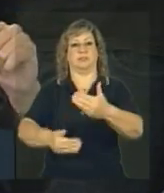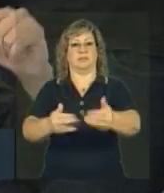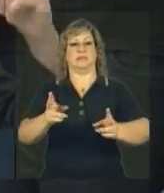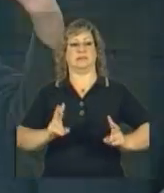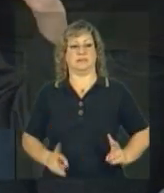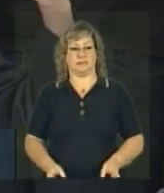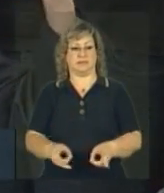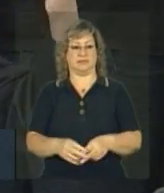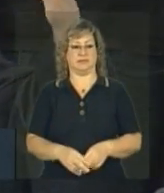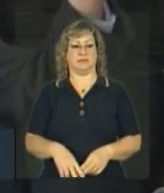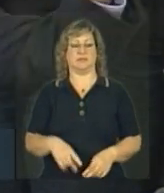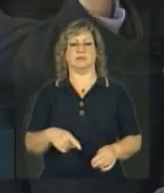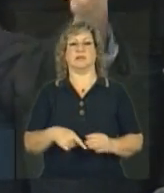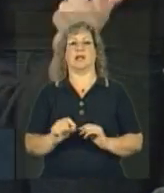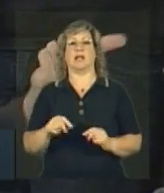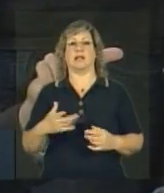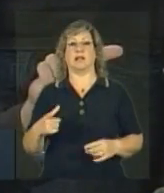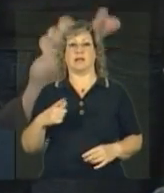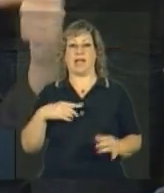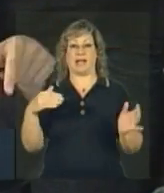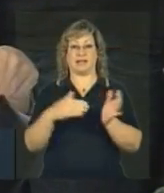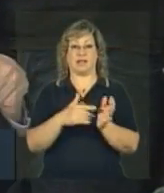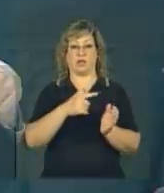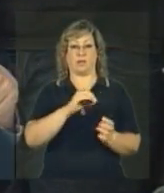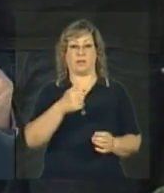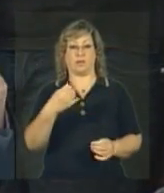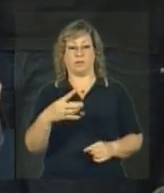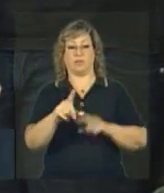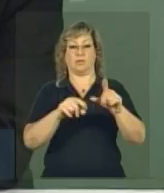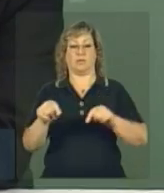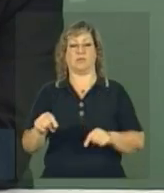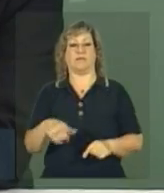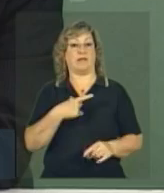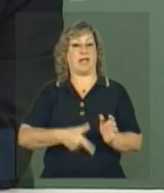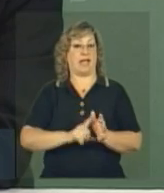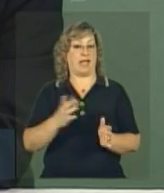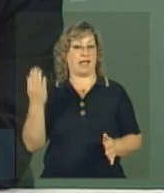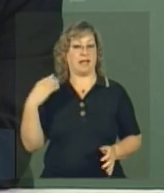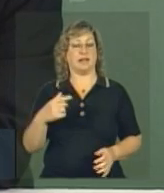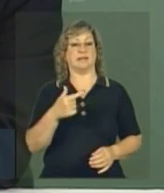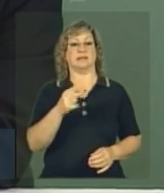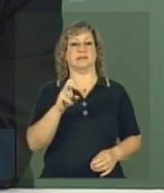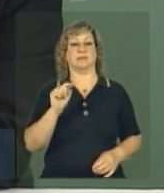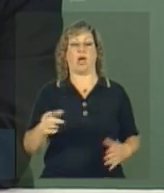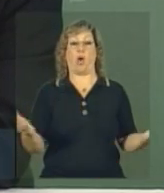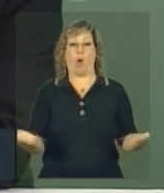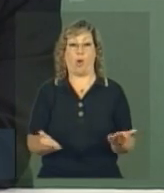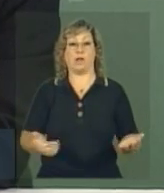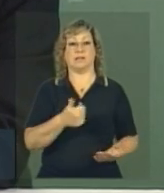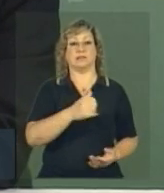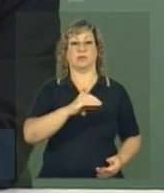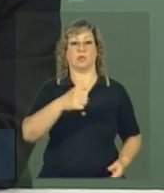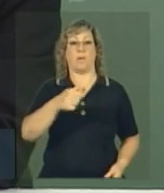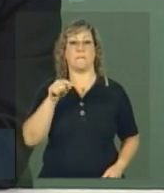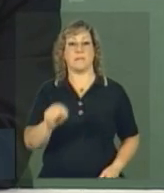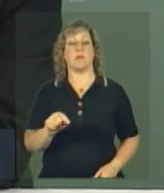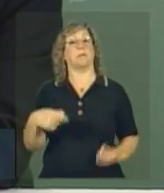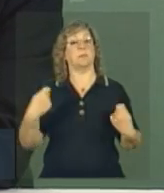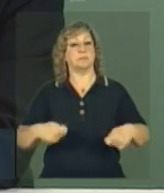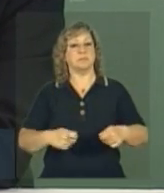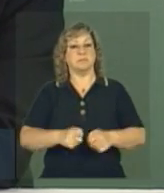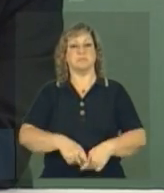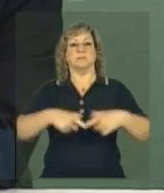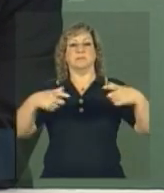meta, posso falar que é até 2014 selecionar. Eram 75 mil, hoje são 101 mil. Nós temos que ampliar